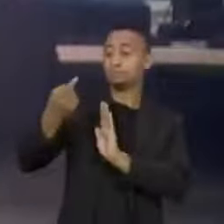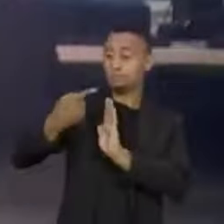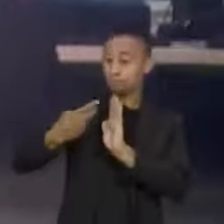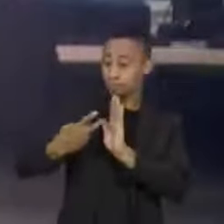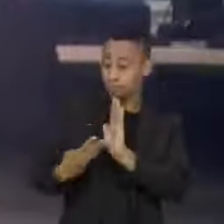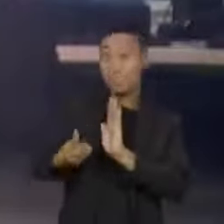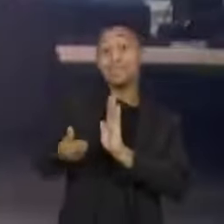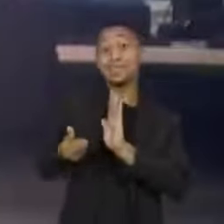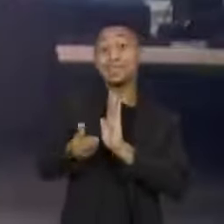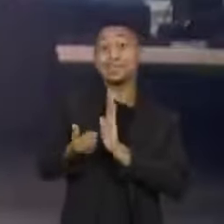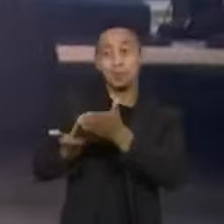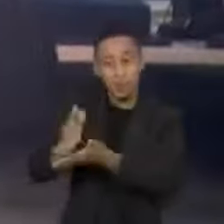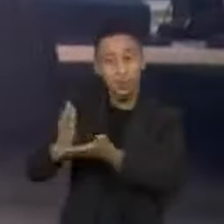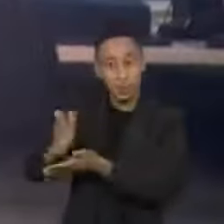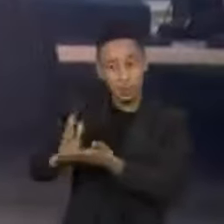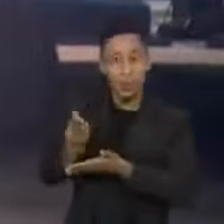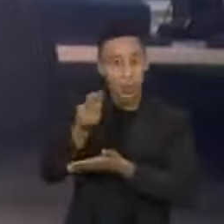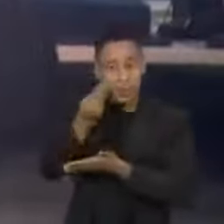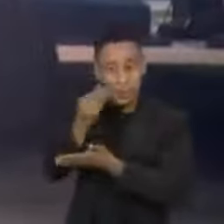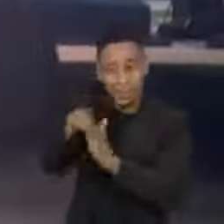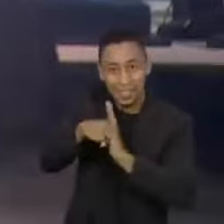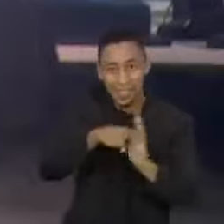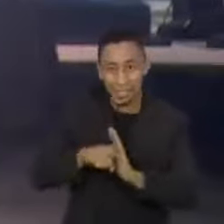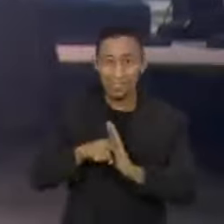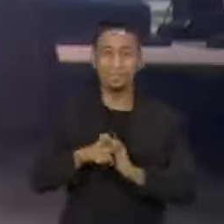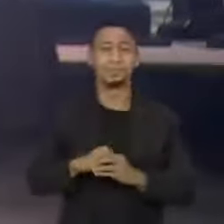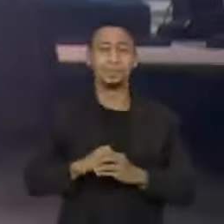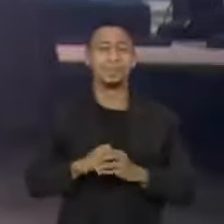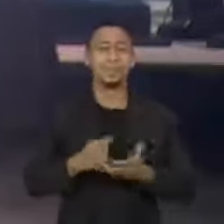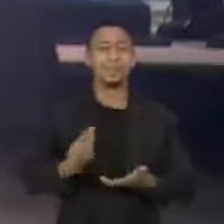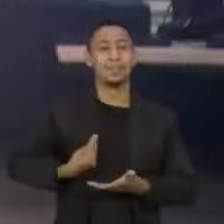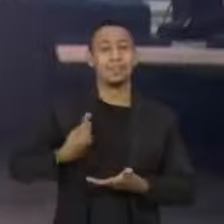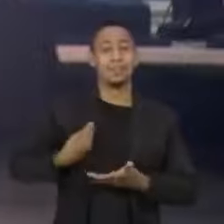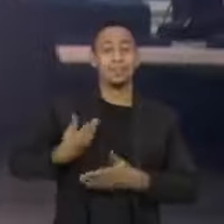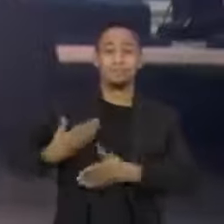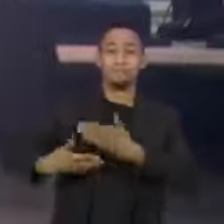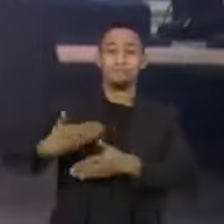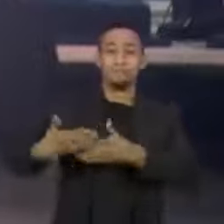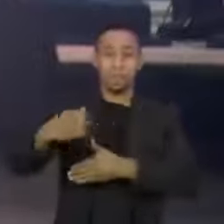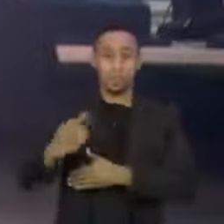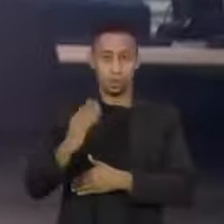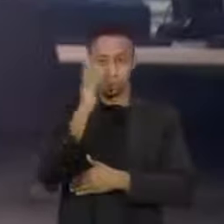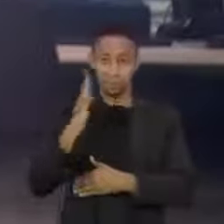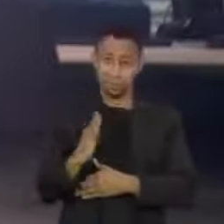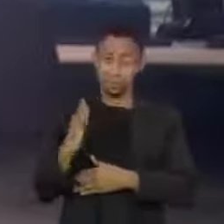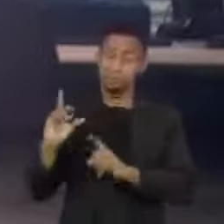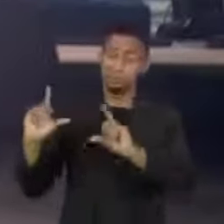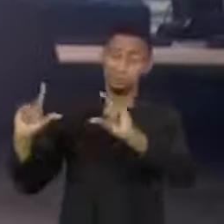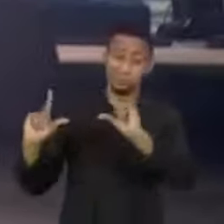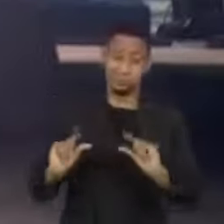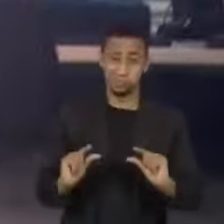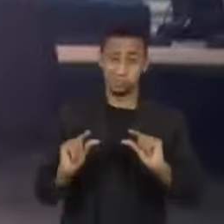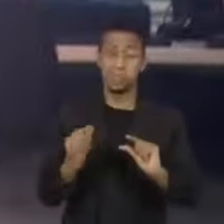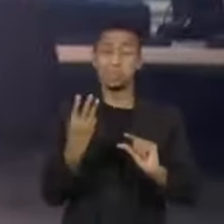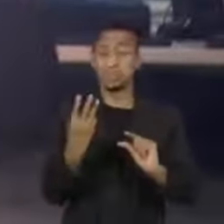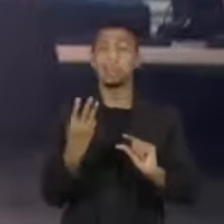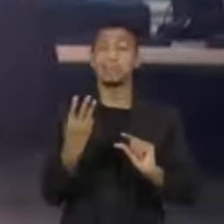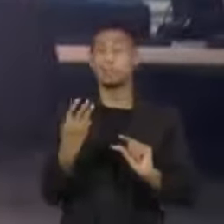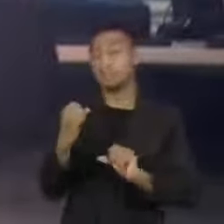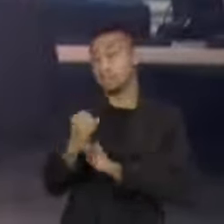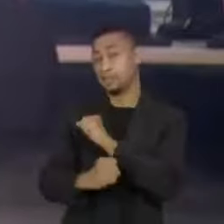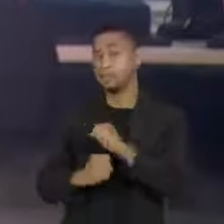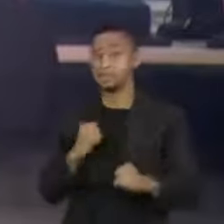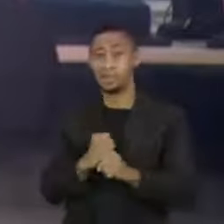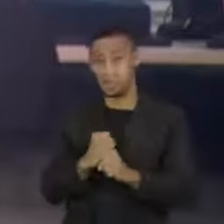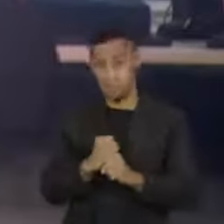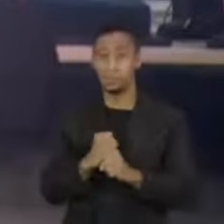A expectativa de vida no Brasil pode cair mais de três anos e meio em alguns estados brasileiros por